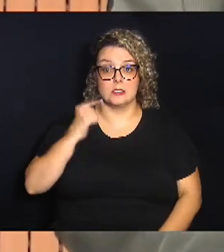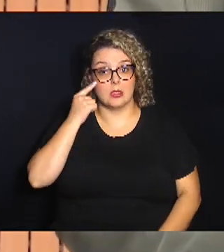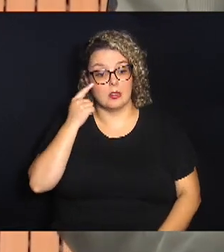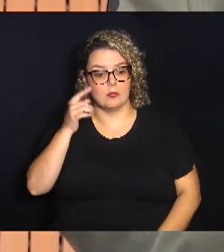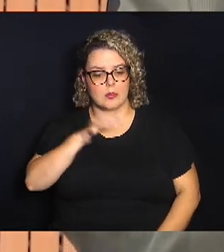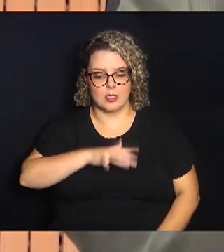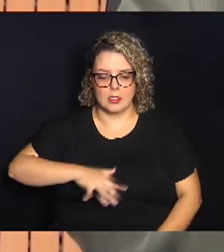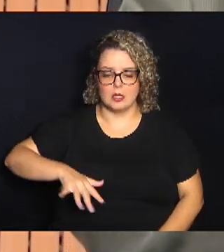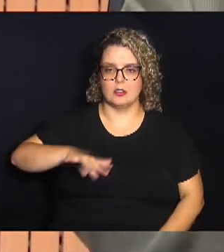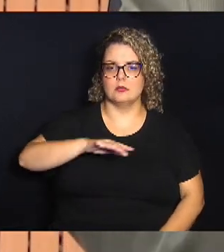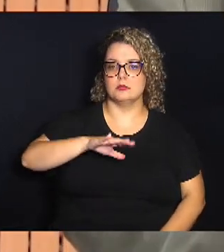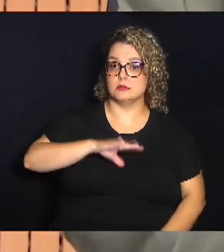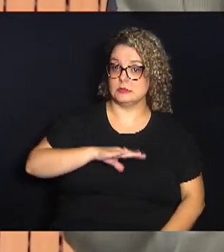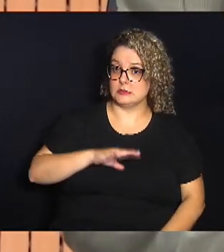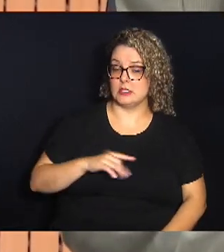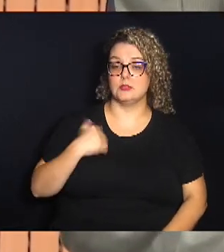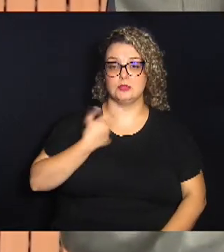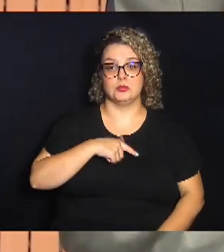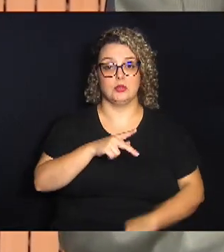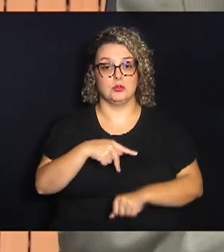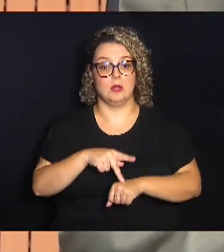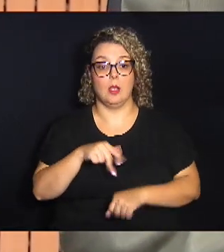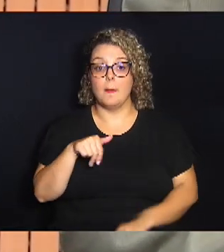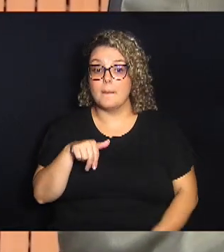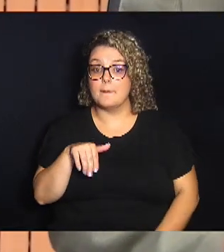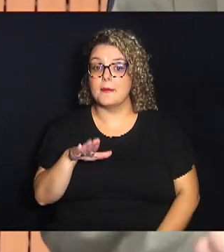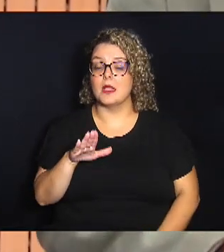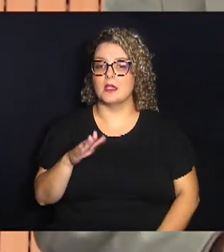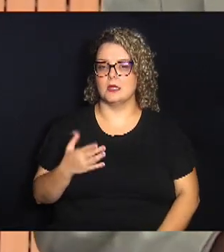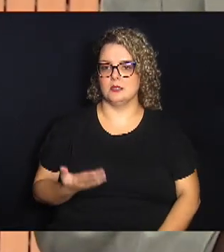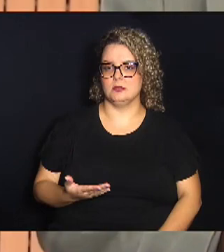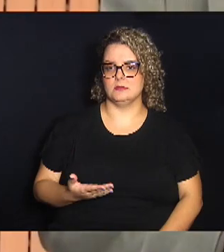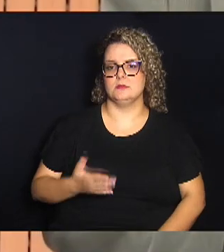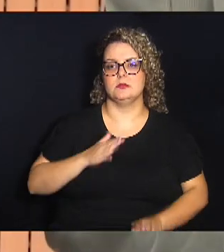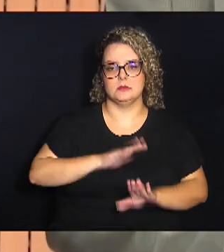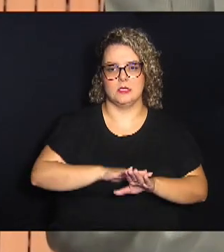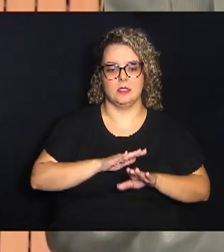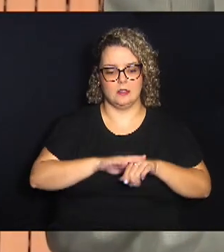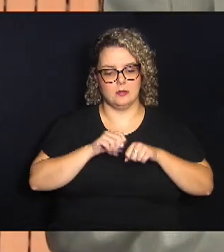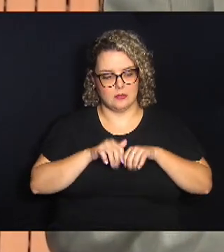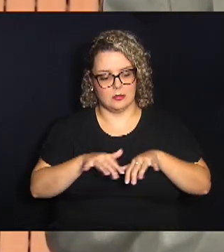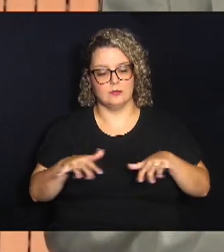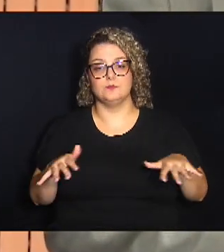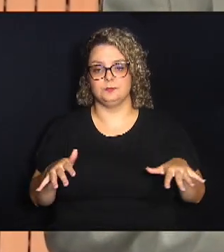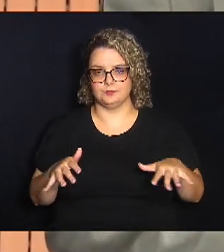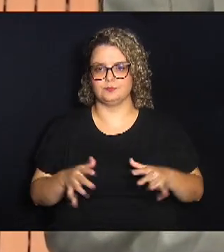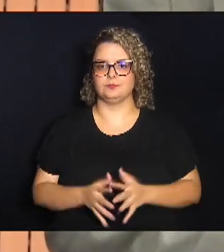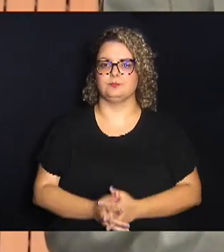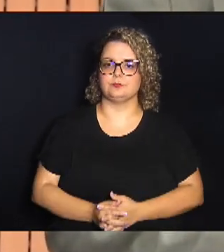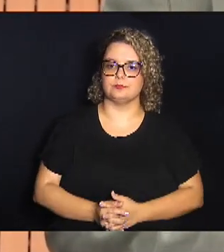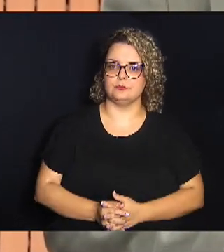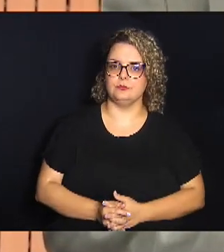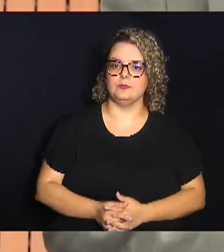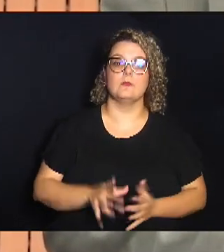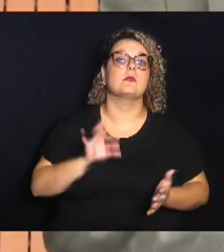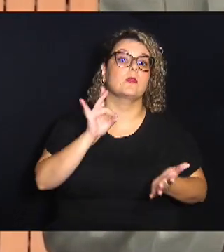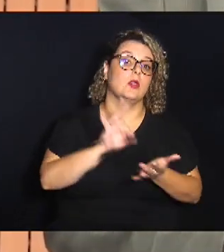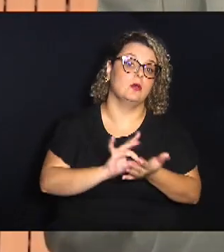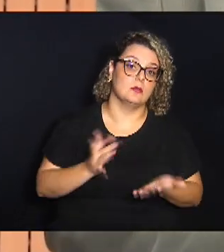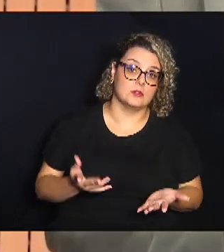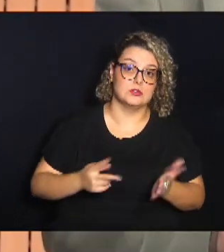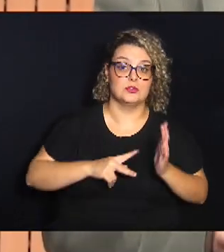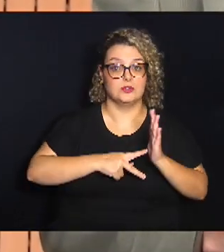cidade, no nosso país, para além das atribuições, vamos dizer assim, oficiais de um